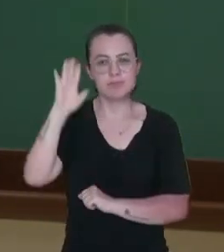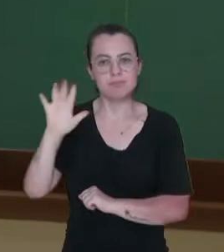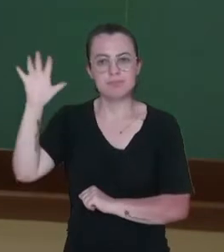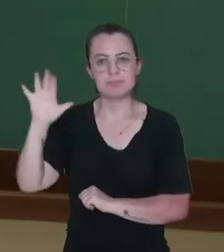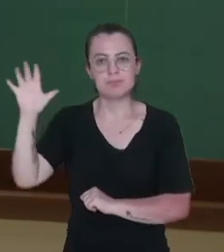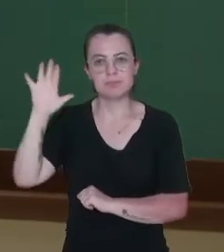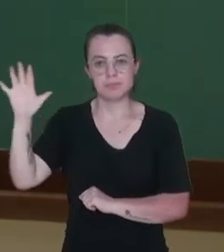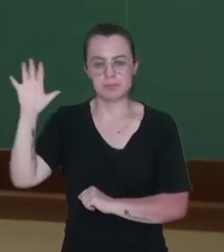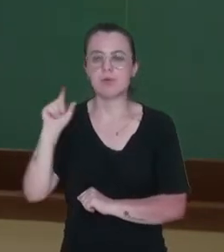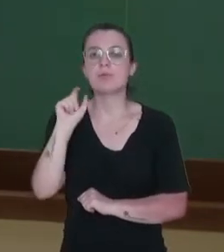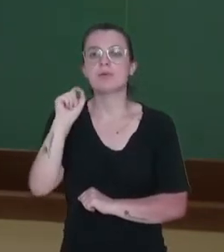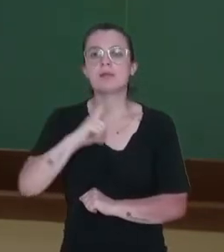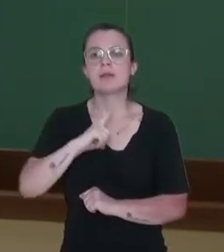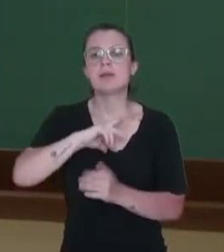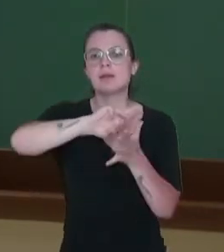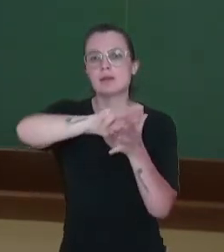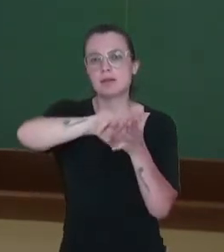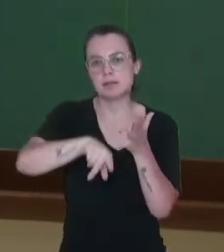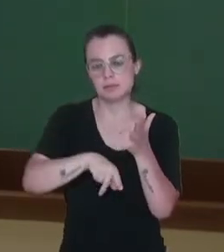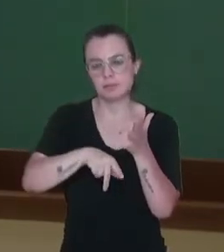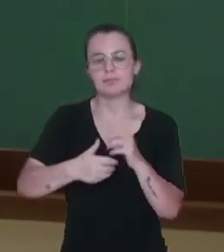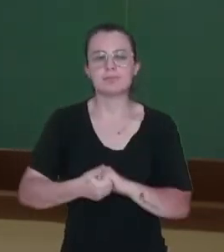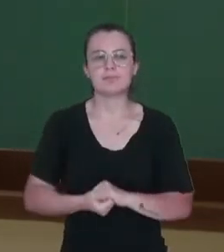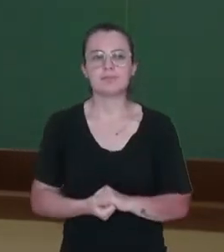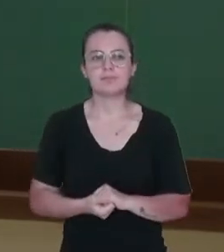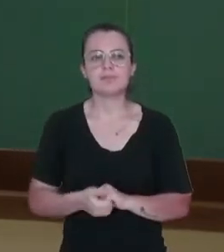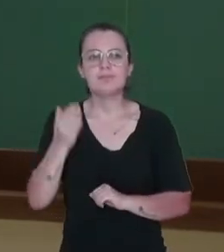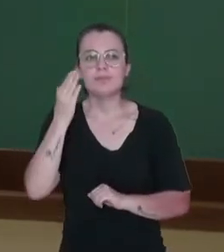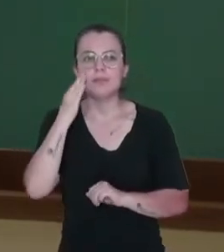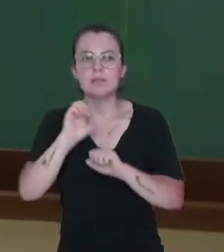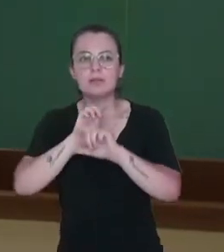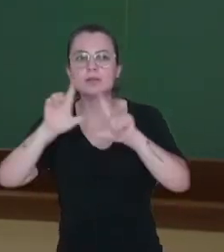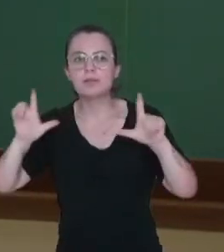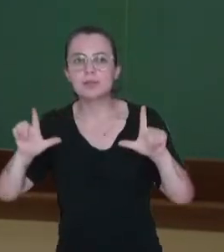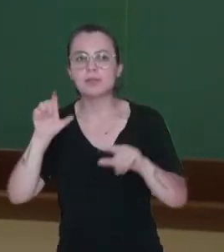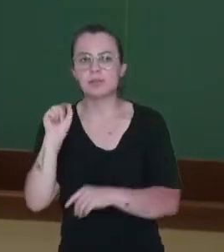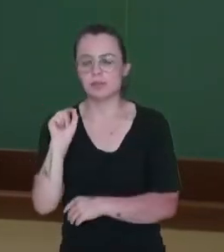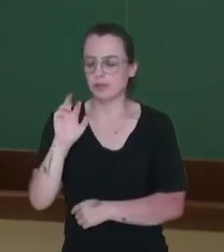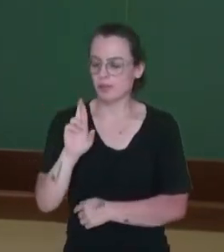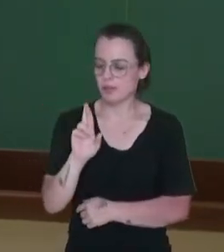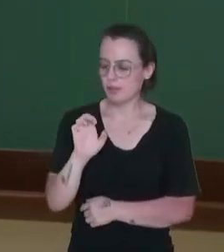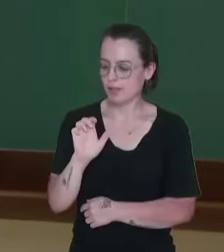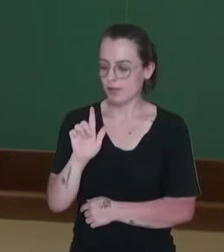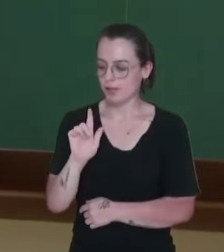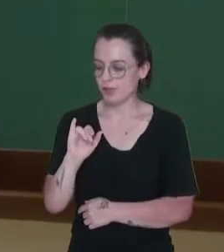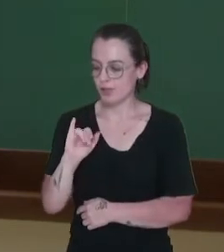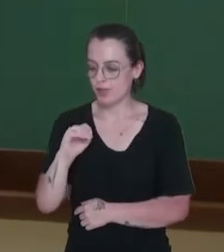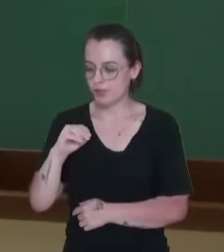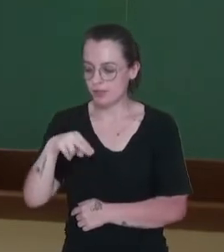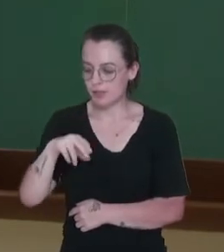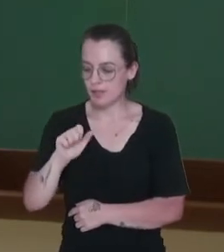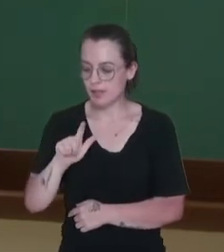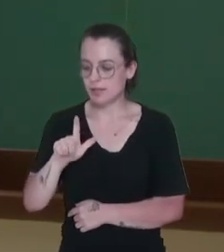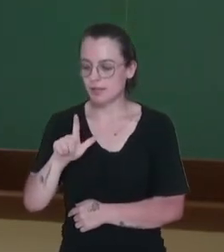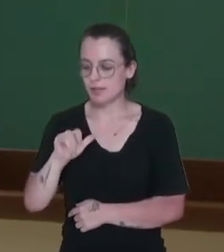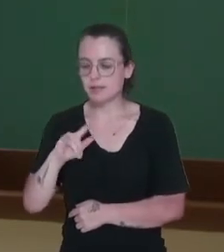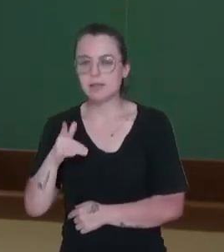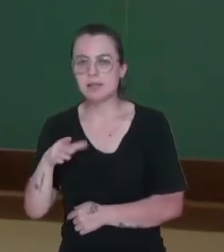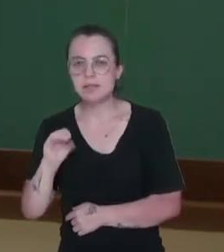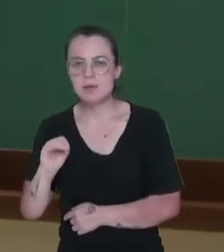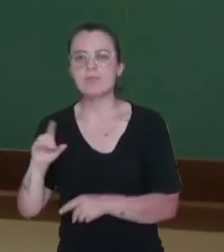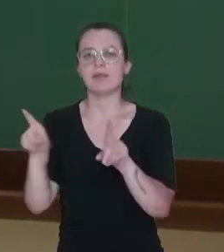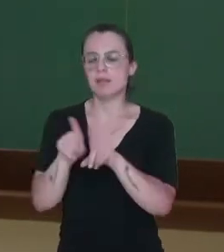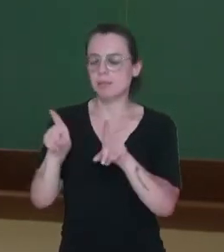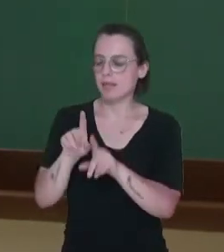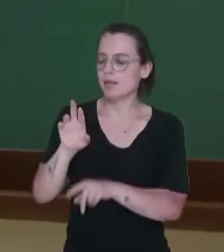ali importantes, entendendo o que é a regionalização, o que é a região em si e como se deu